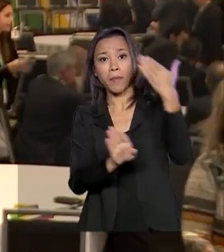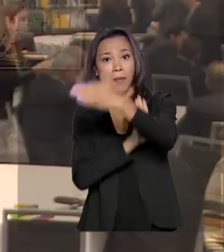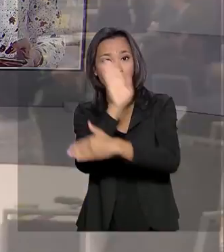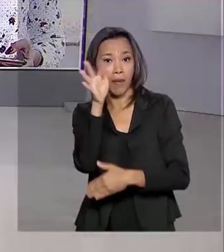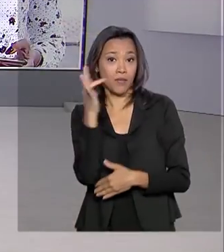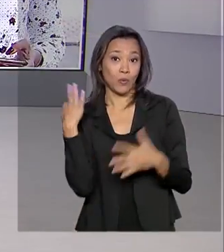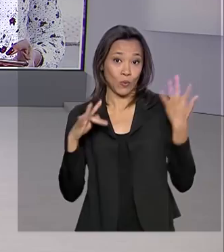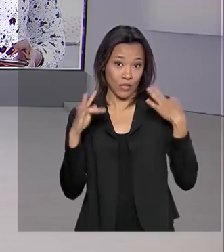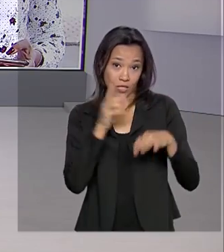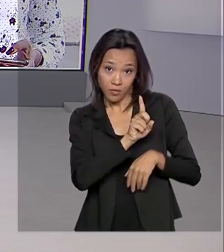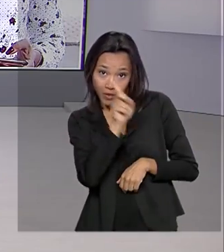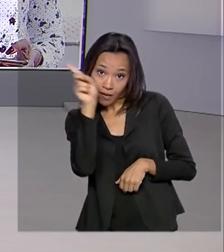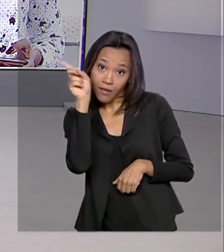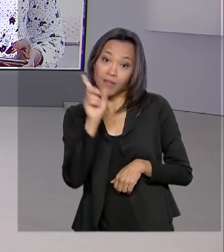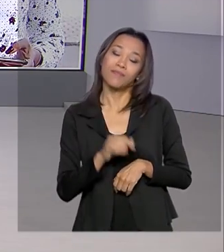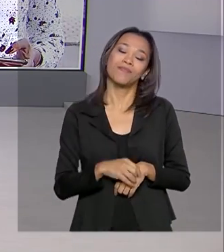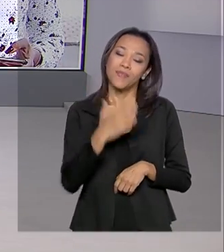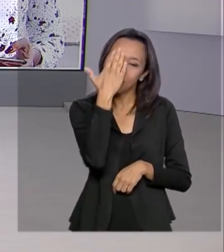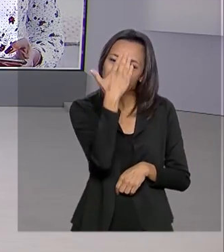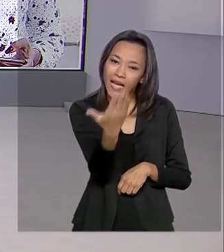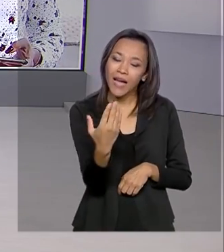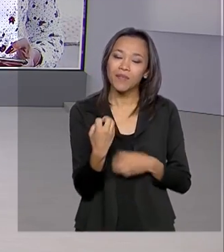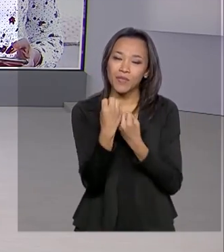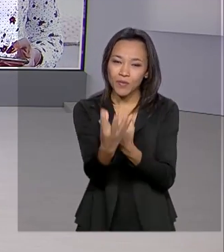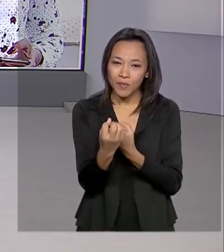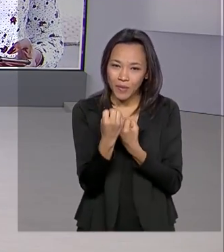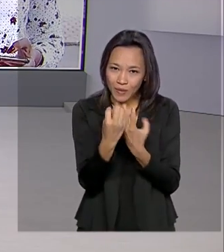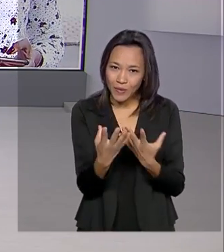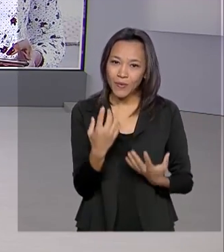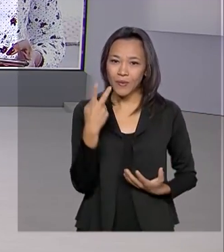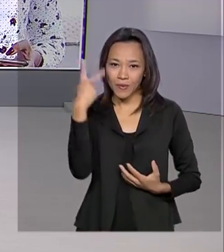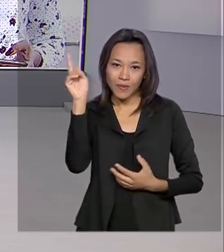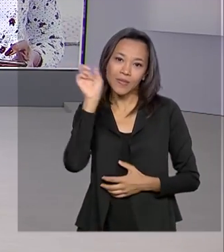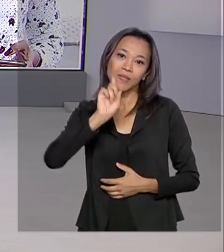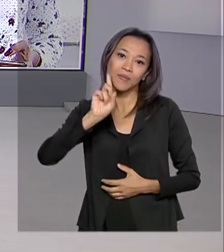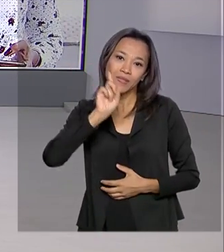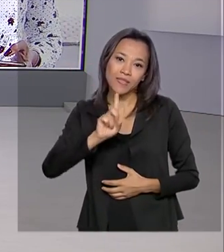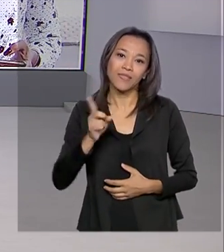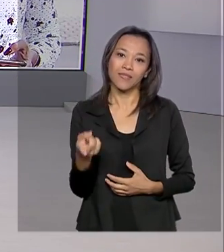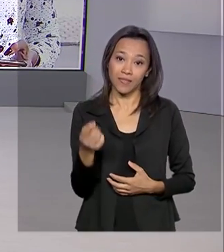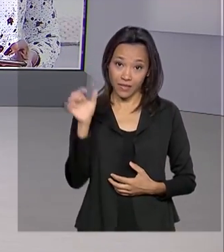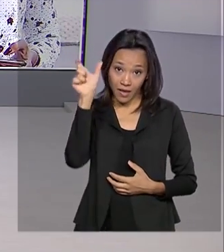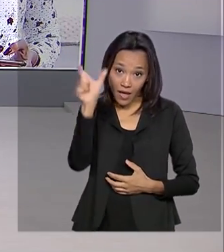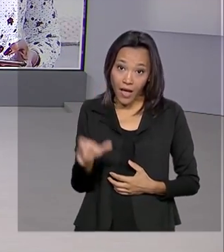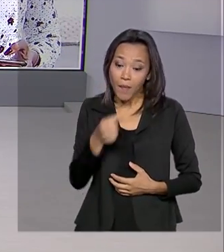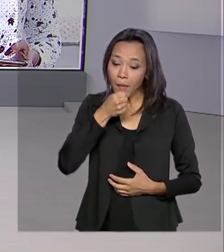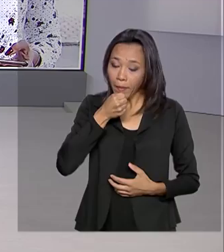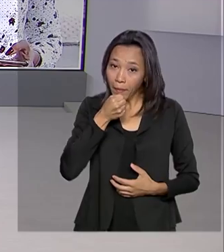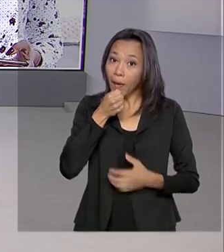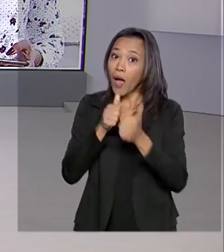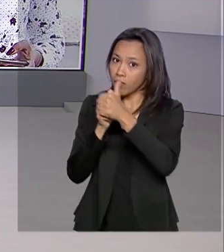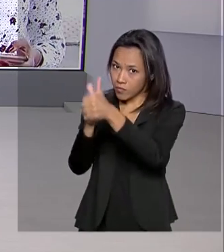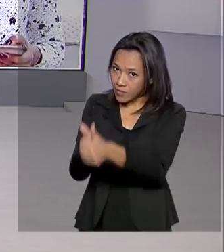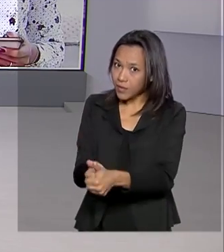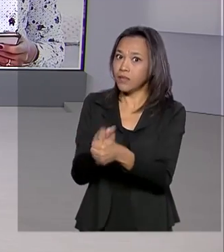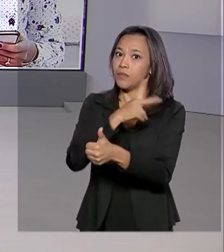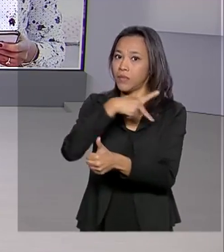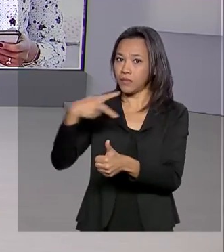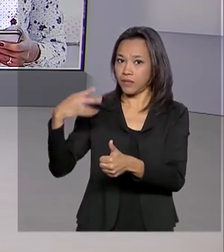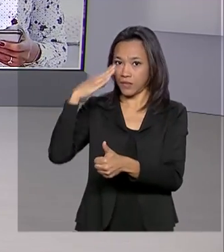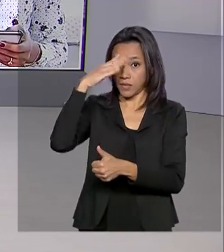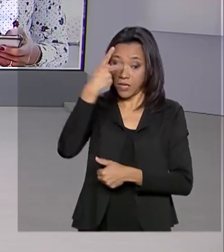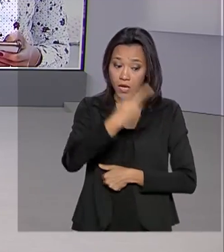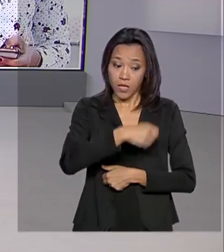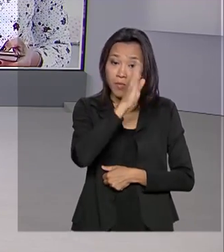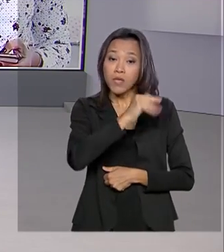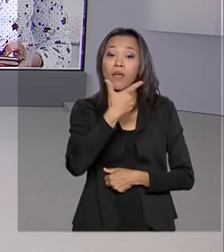Está certo, Dani. Obrigada pelas suas informações ao vivo para a gente, aí direto dos Estados Unidos. A Dani Popov acompanha o presidente. E aqui no Brasil,